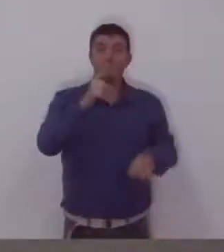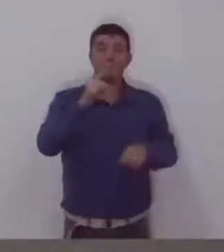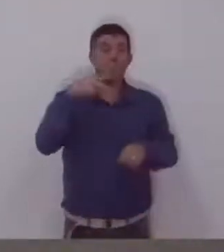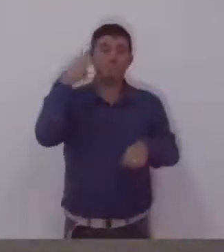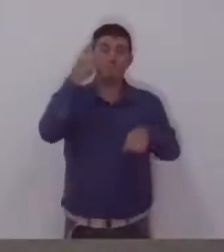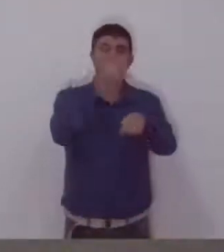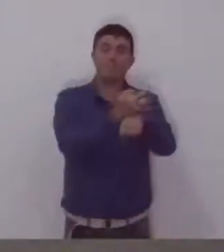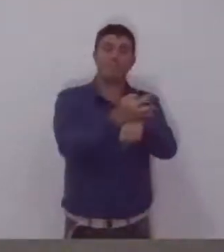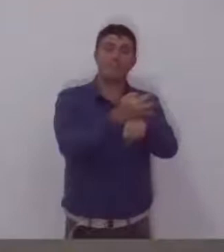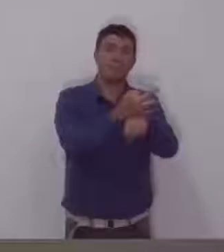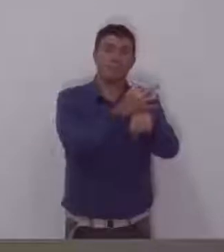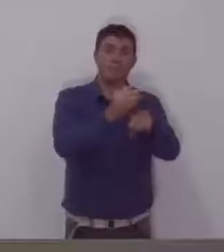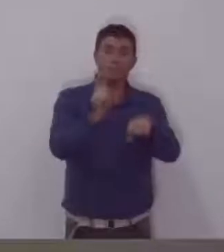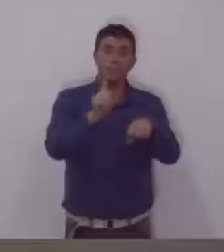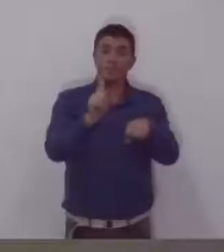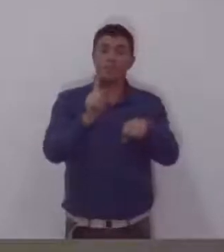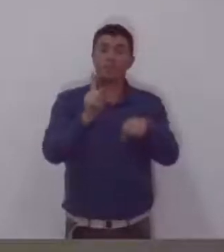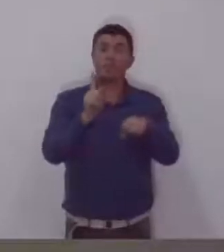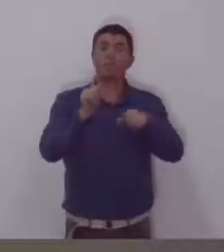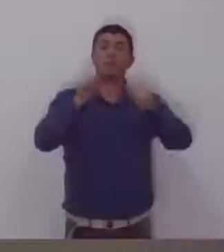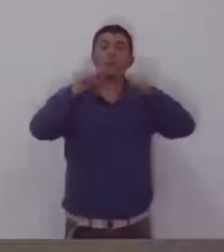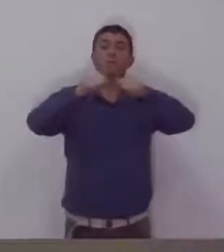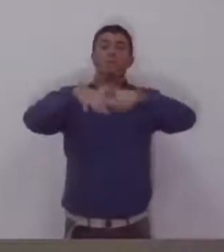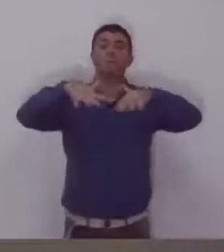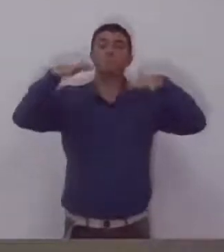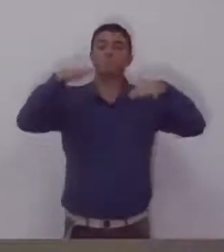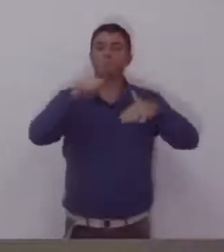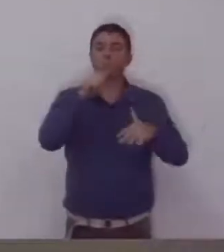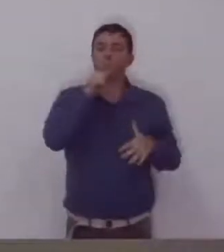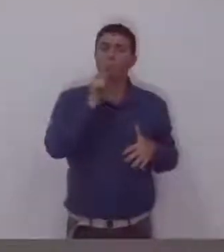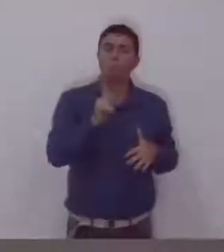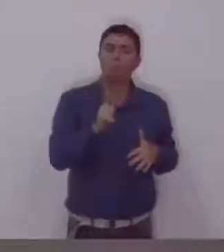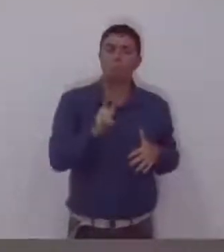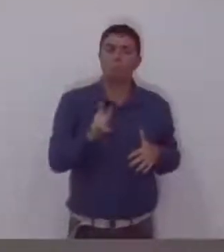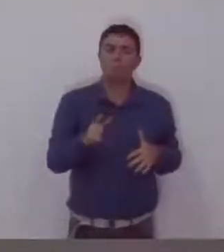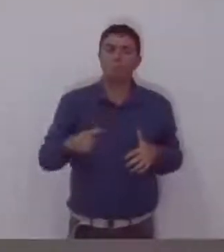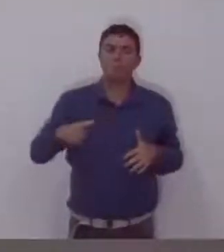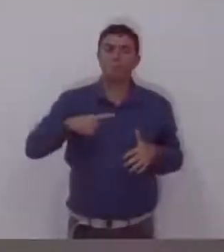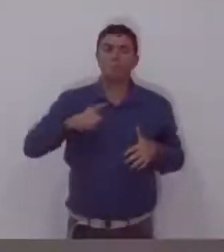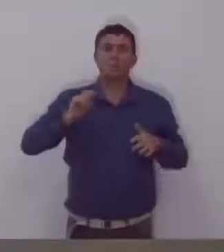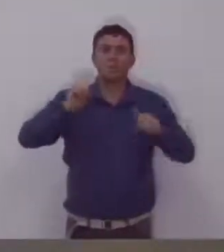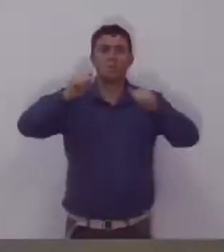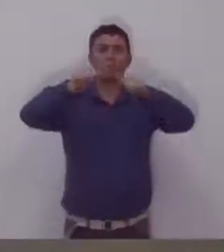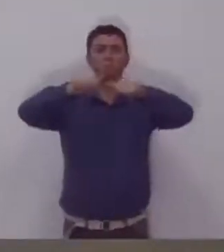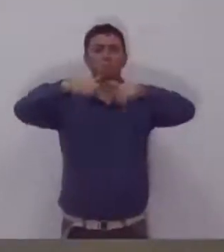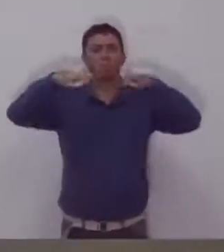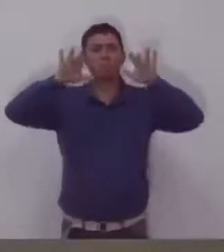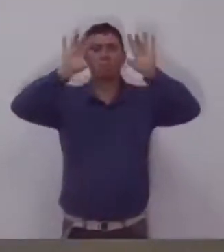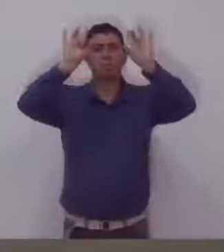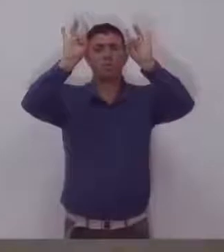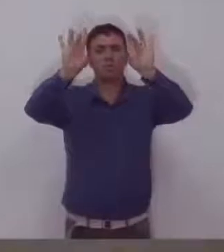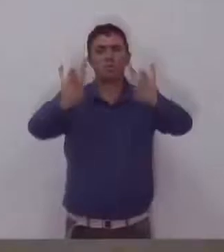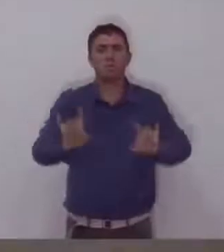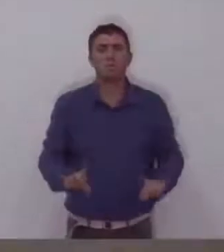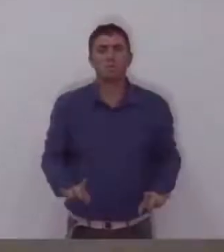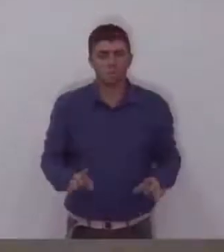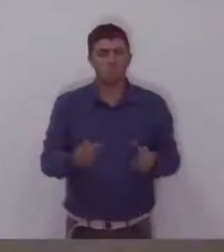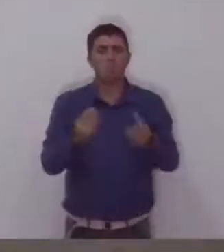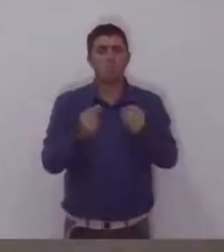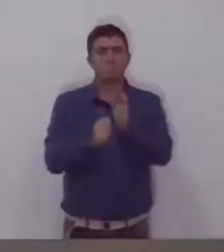mas não tem a sessão. Tivemos várias sessões extraordinárias, de cinco a sete, se não me engano, sessões extraordinárias.